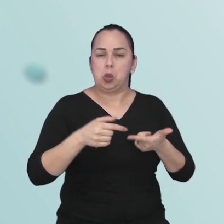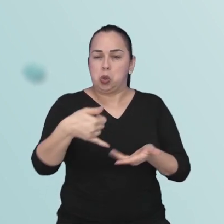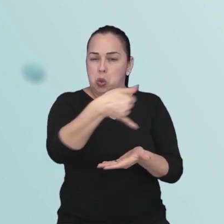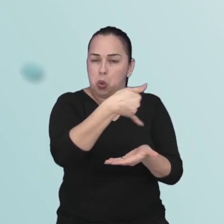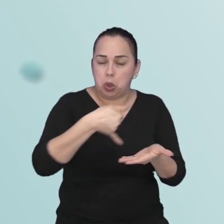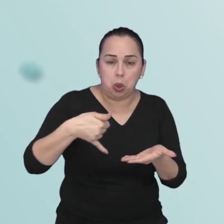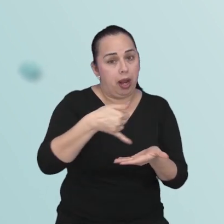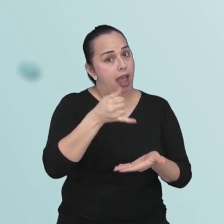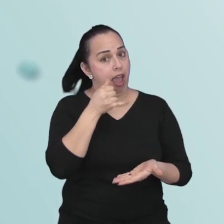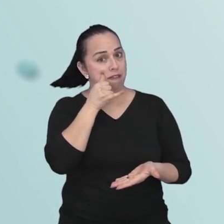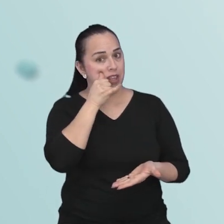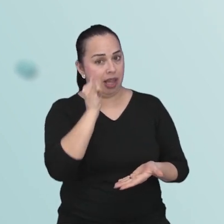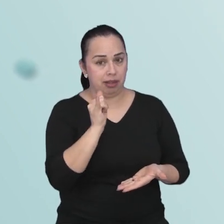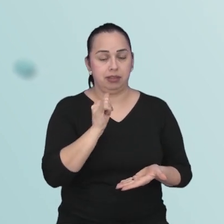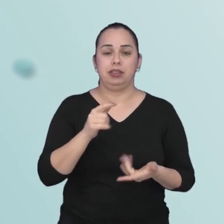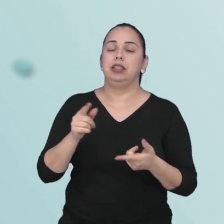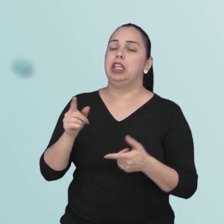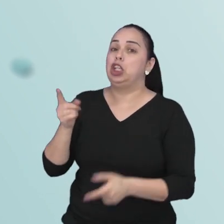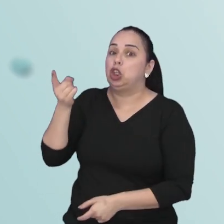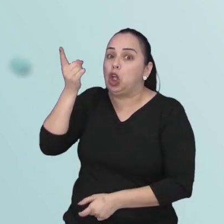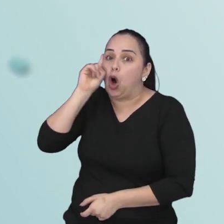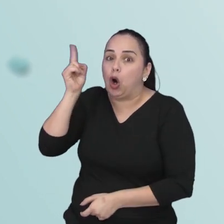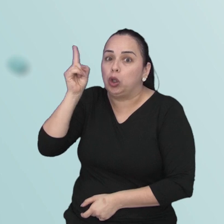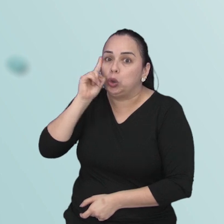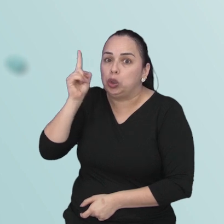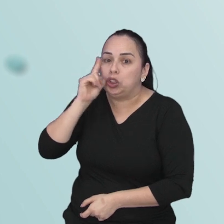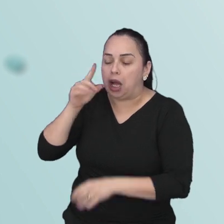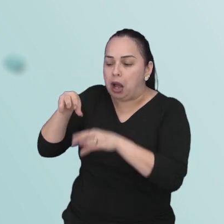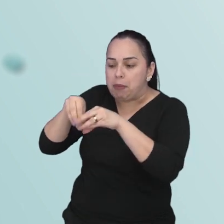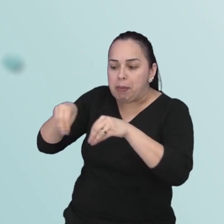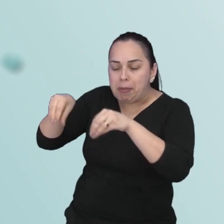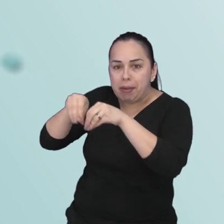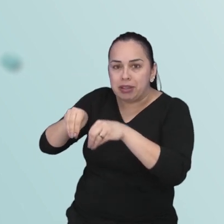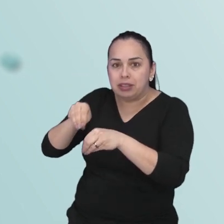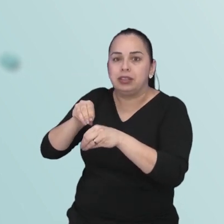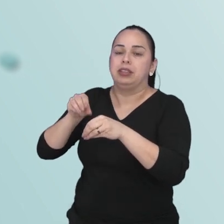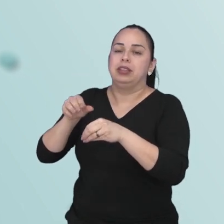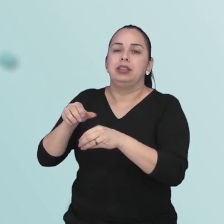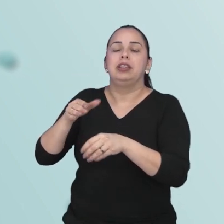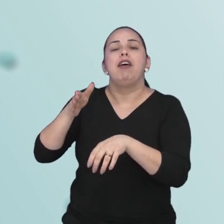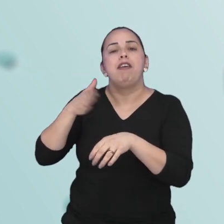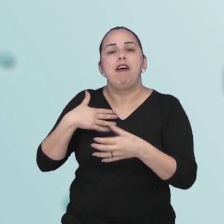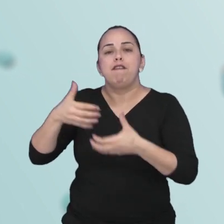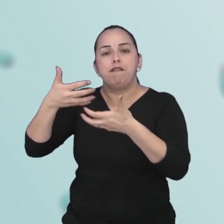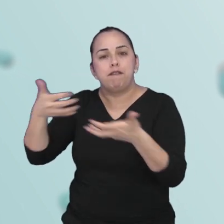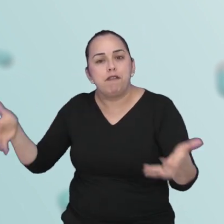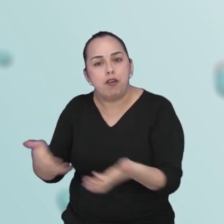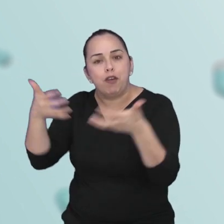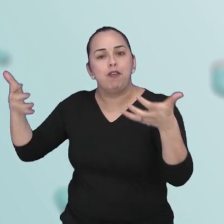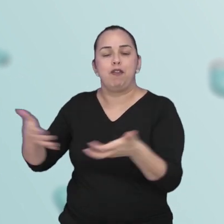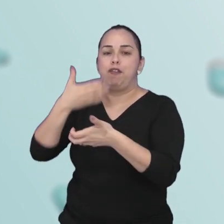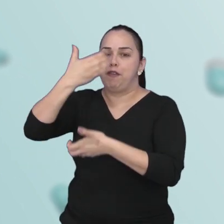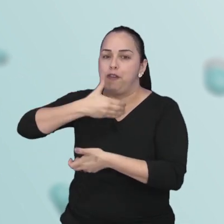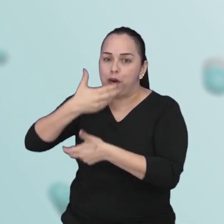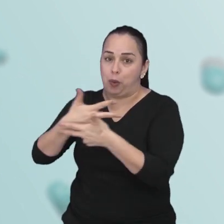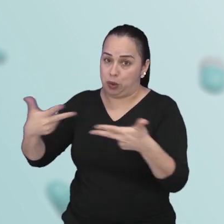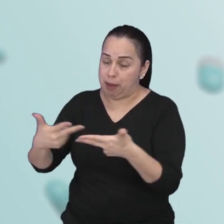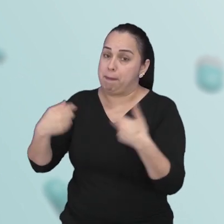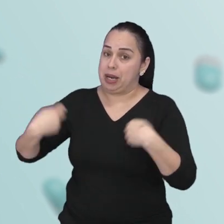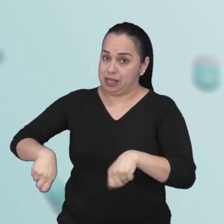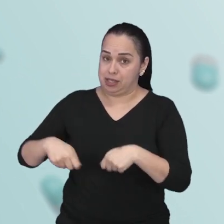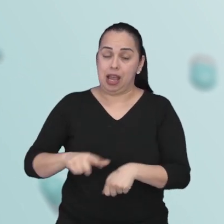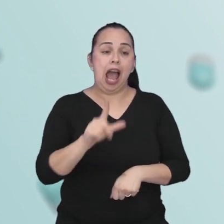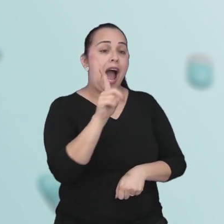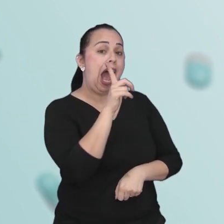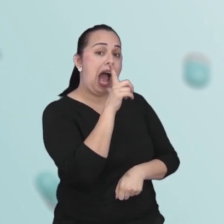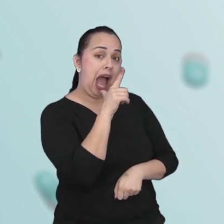de alimento gorduroso. Lembrar de consumir diariamente fibra, e eu vou dar um exemplo para vocês. Legumes, fruta, verdura. Lembrar